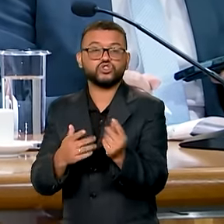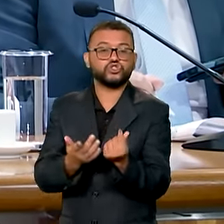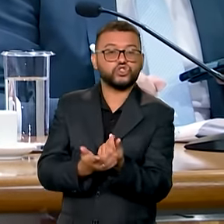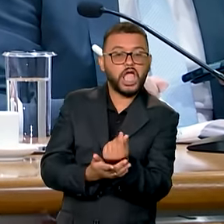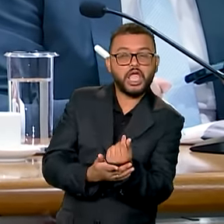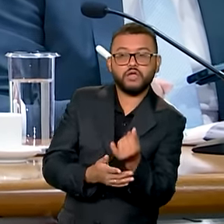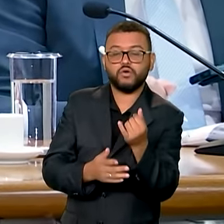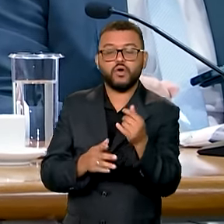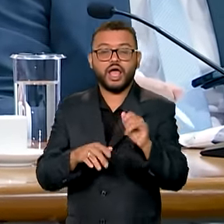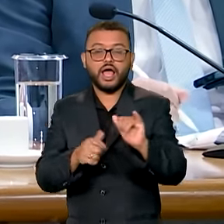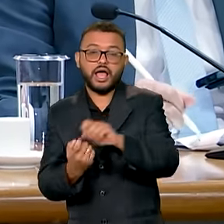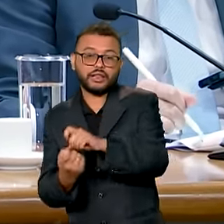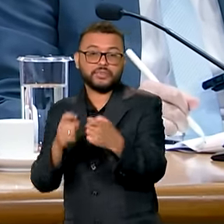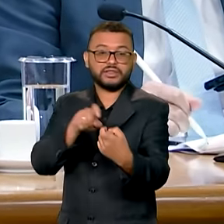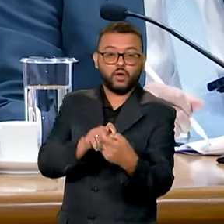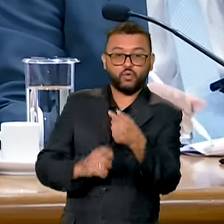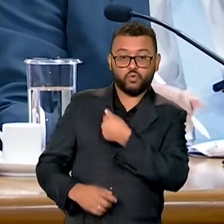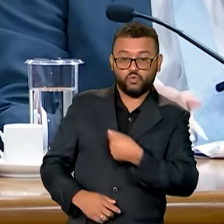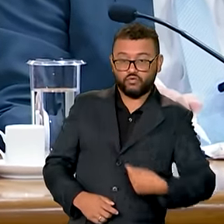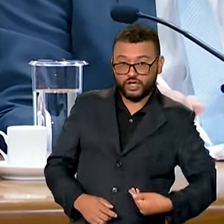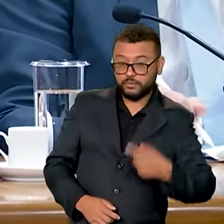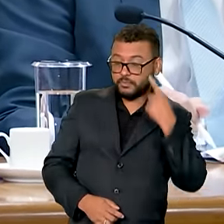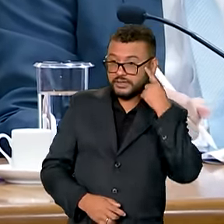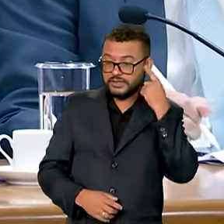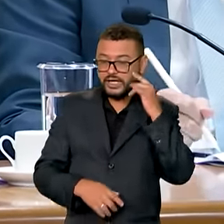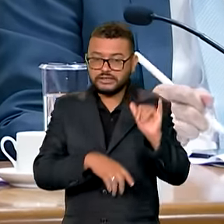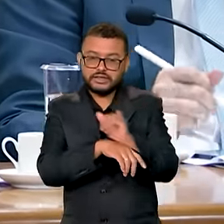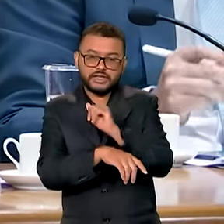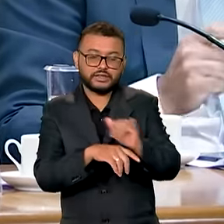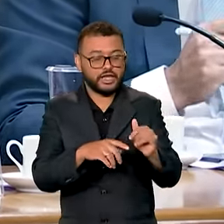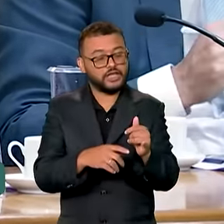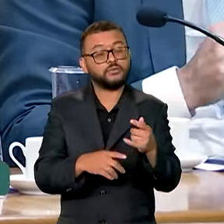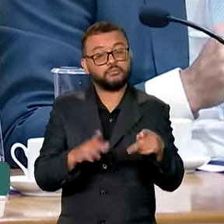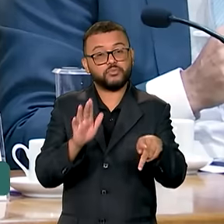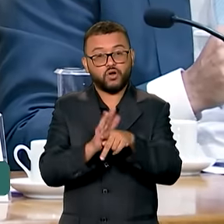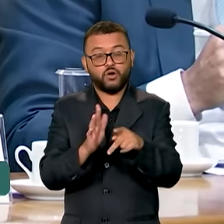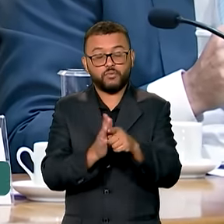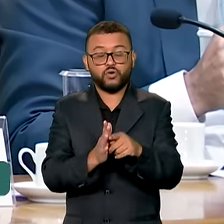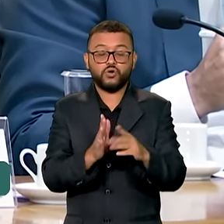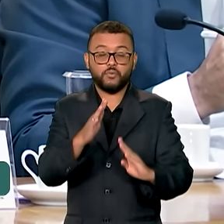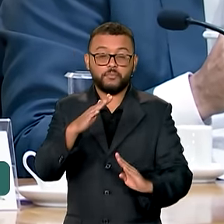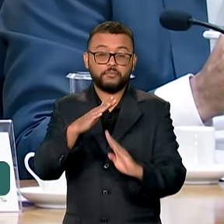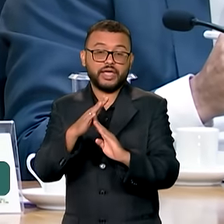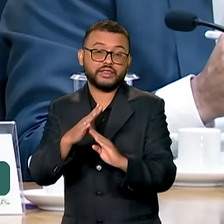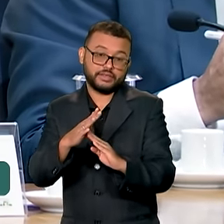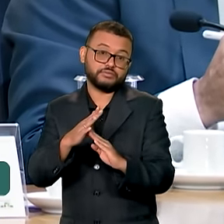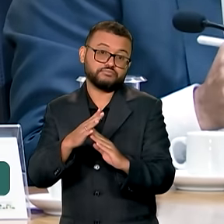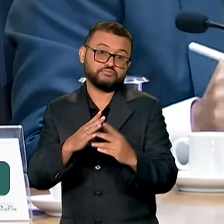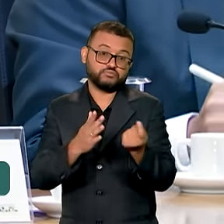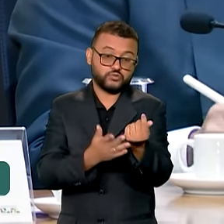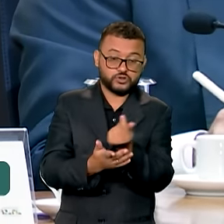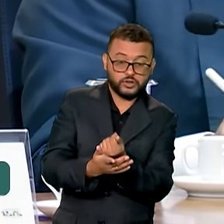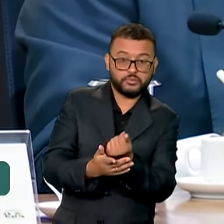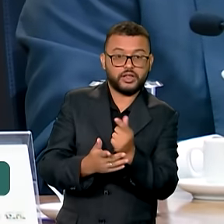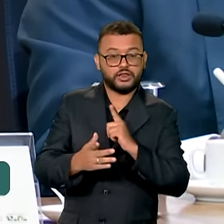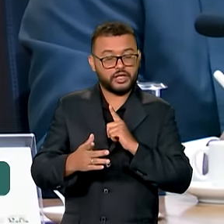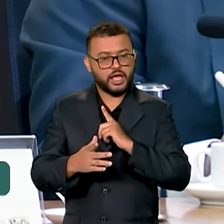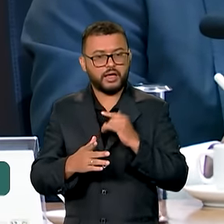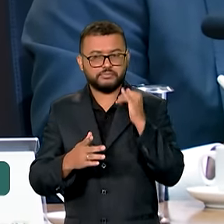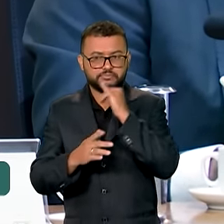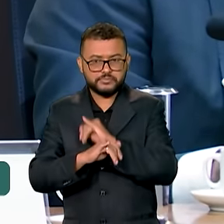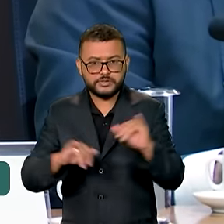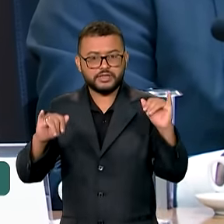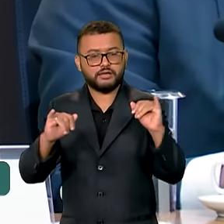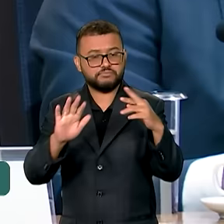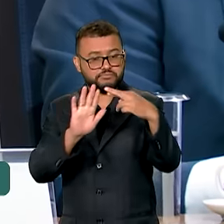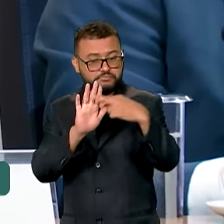compromisso do governo com o cumprimento das regras fiscais. Então, acho que essa é a primeira grande mensagem que